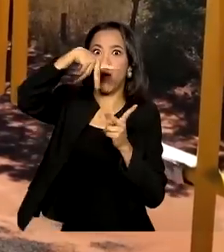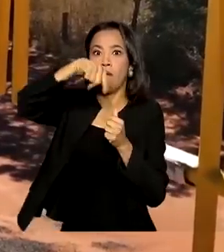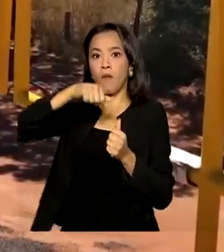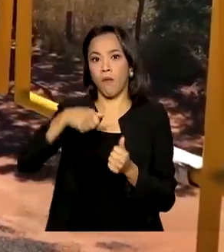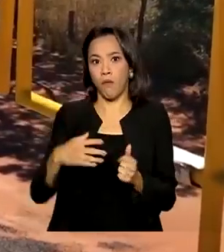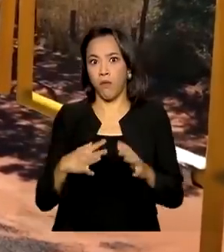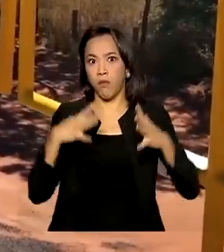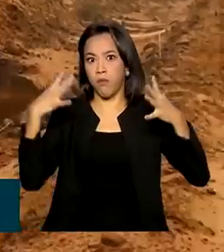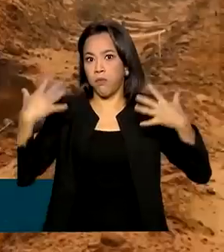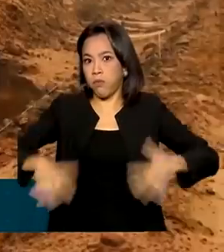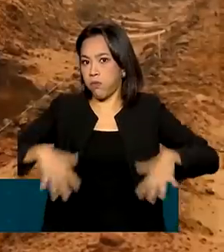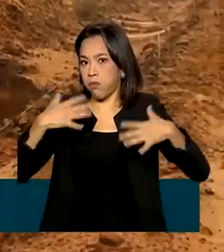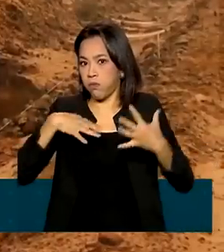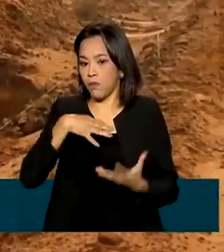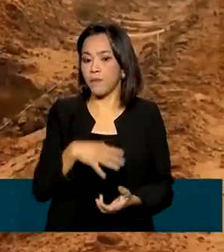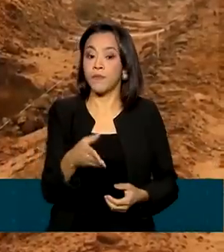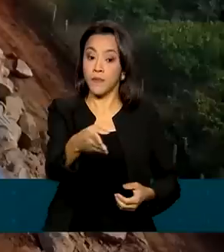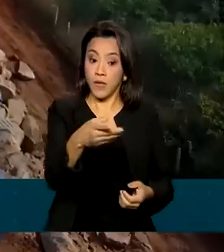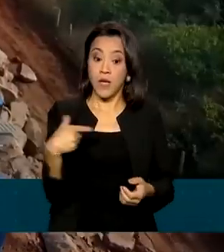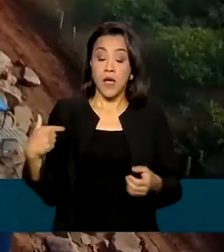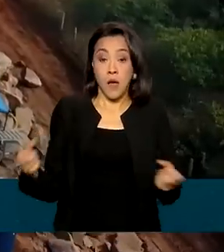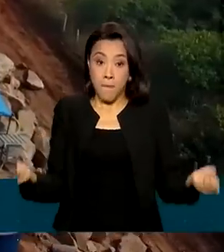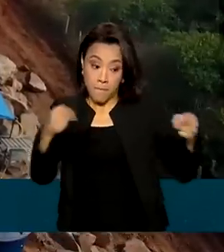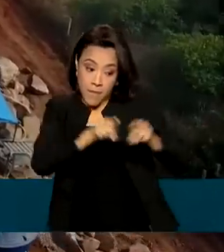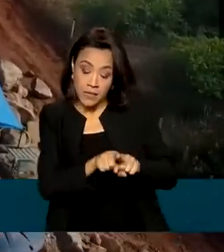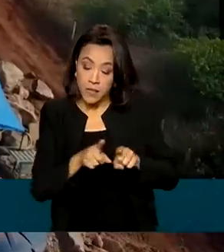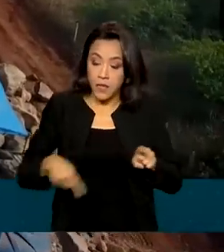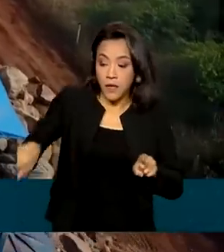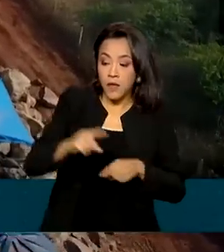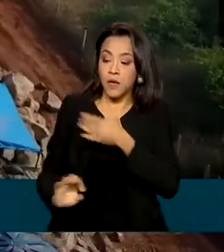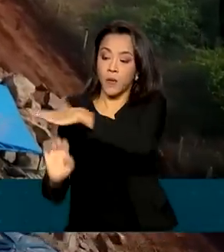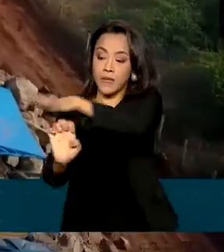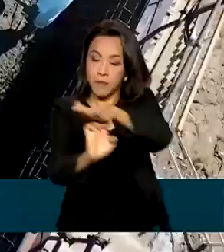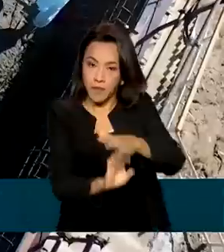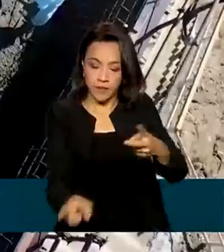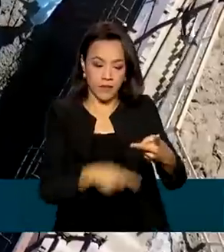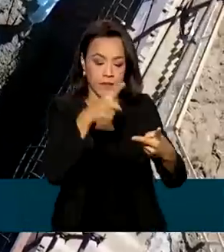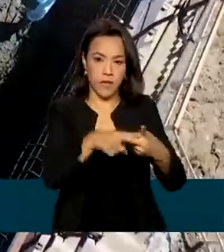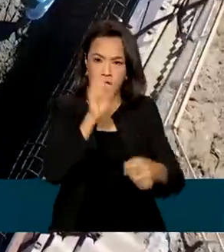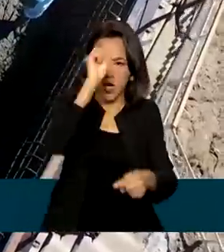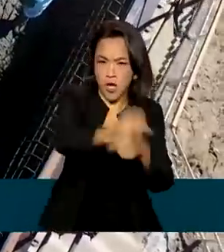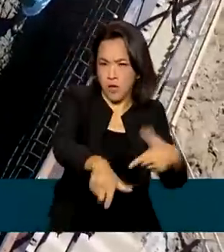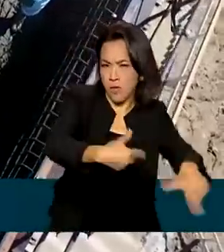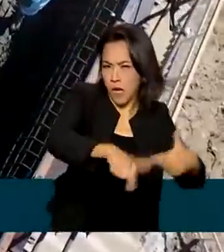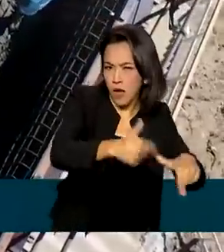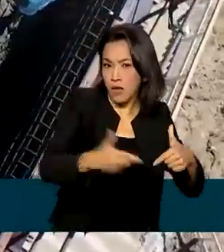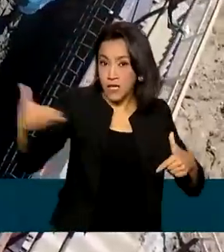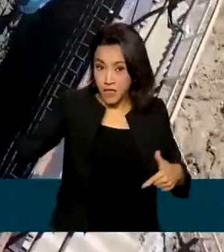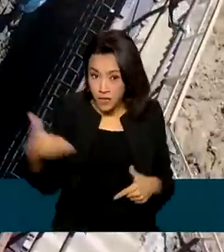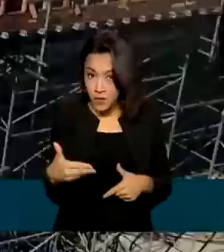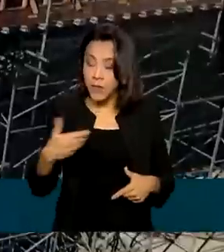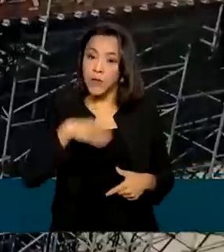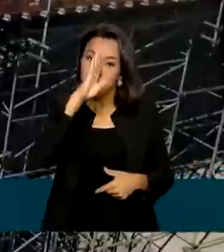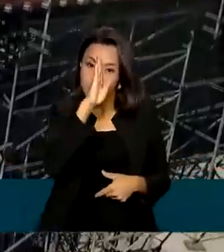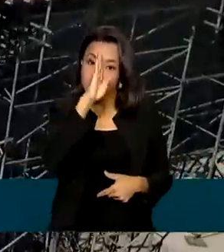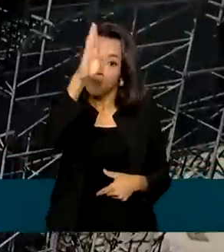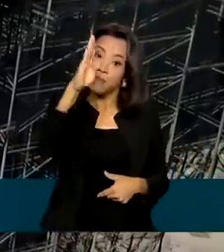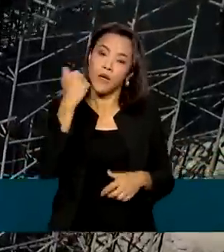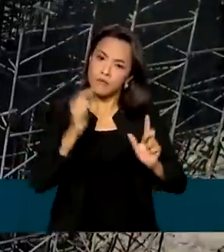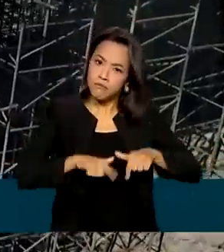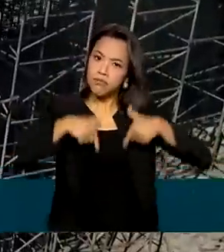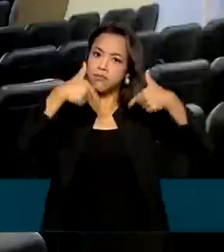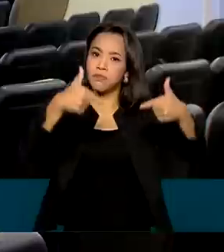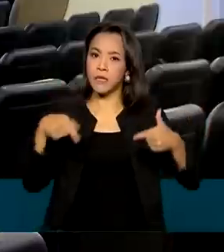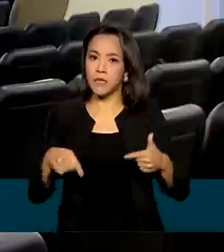Entregar obras, parceria com o setor privado e geração de empregos aparecem como os principais feitos nesse